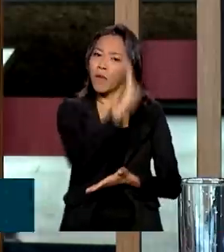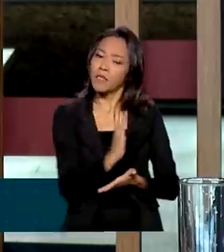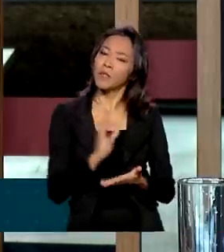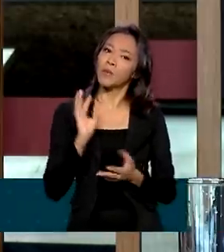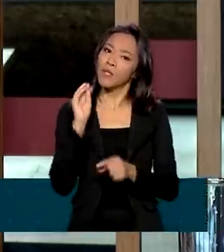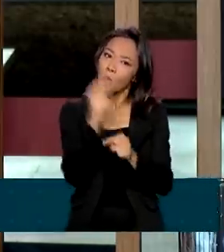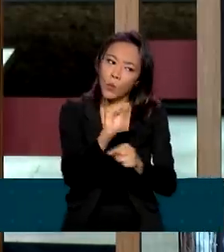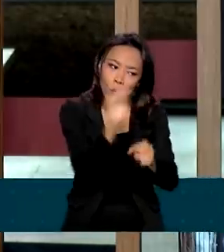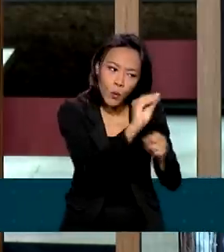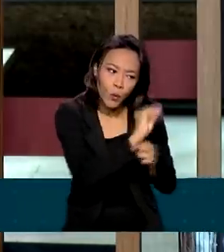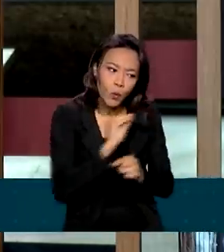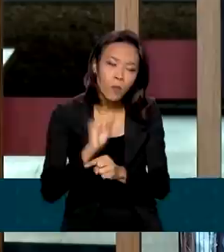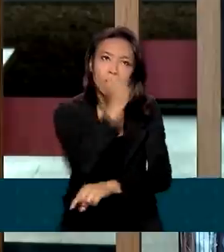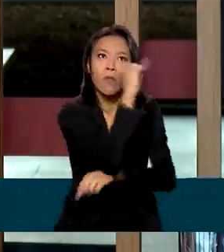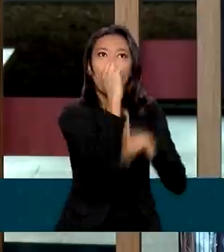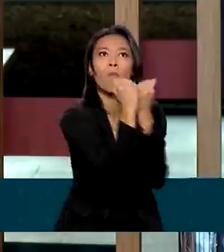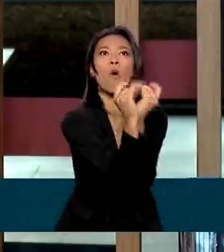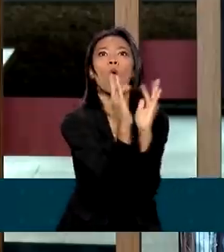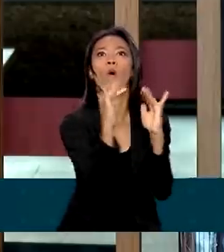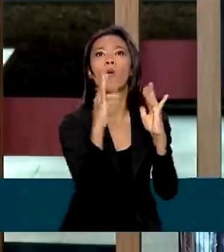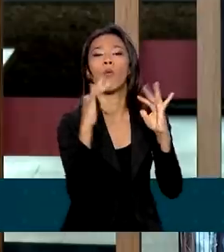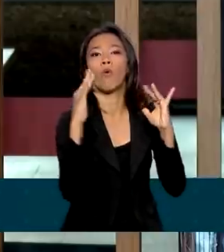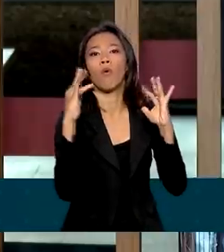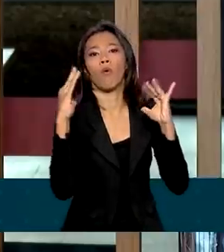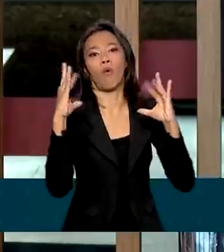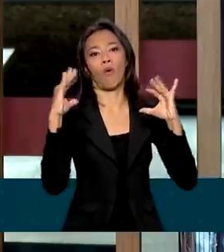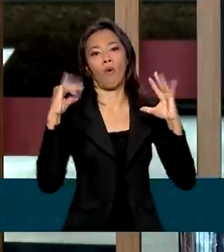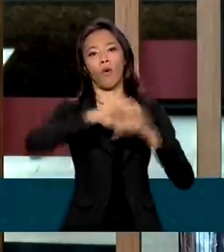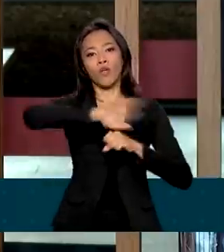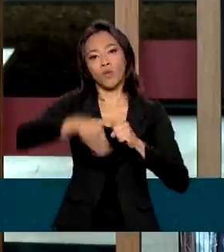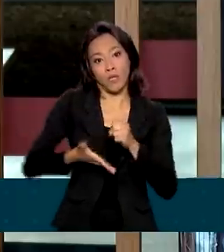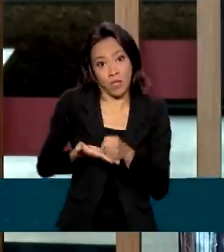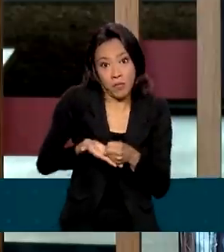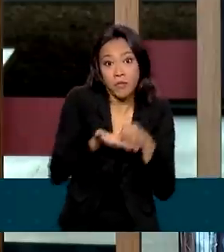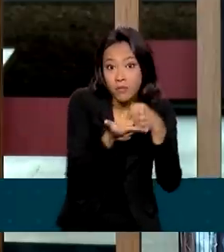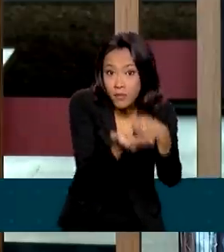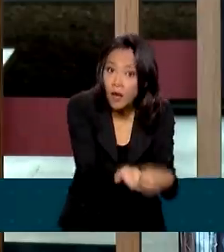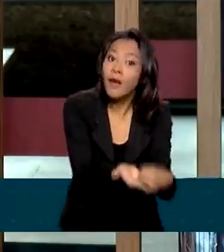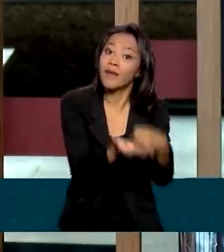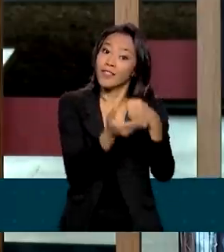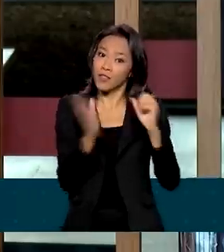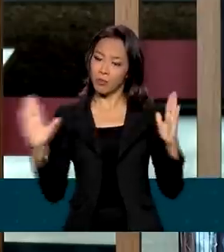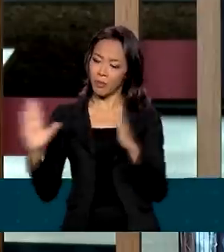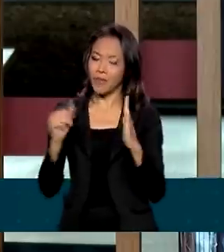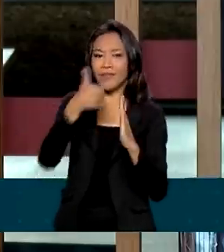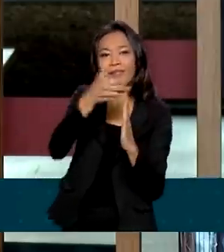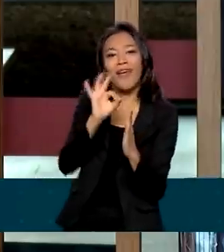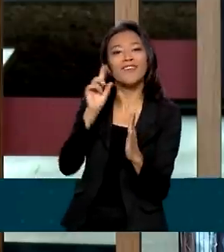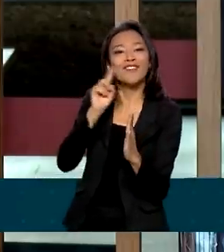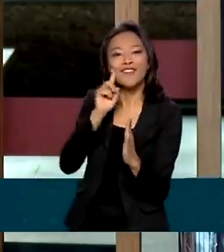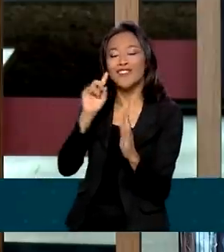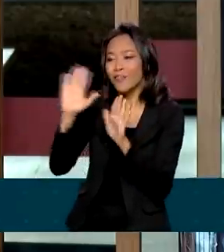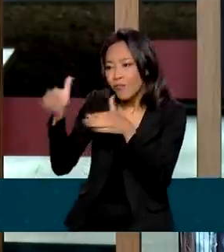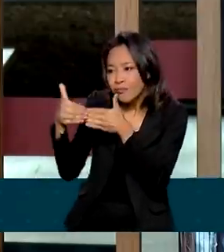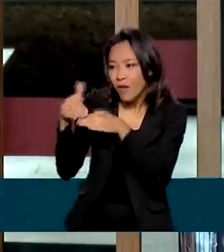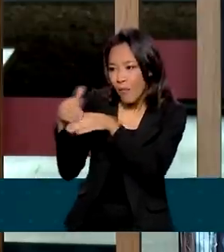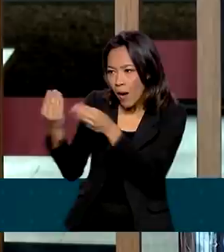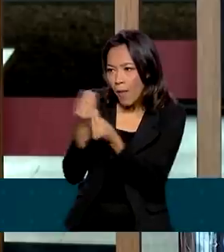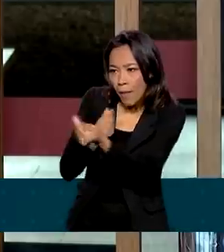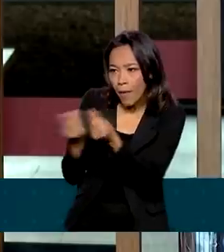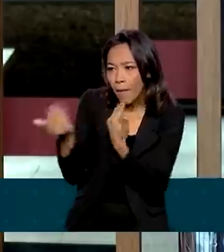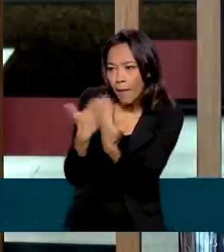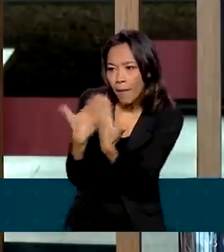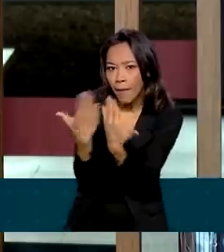das suas florestas, que faz um trabalho de sustentabilidade. E vamos ter um desafio lá durante dez dias de negociações e de